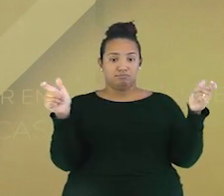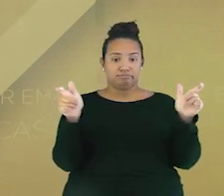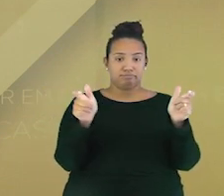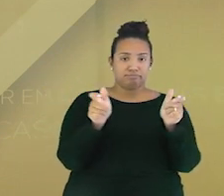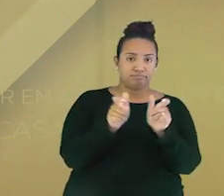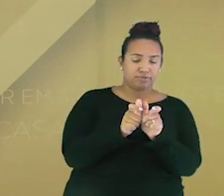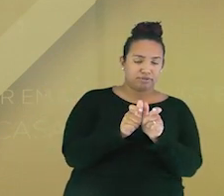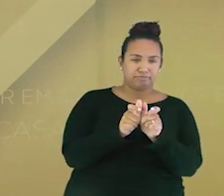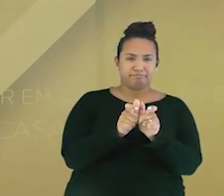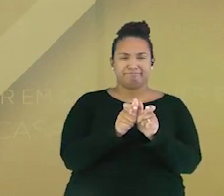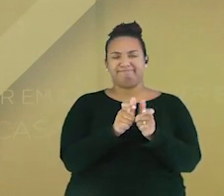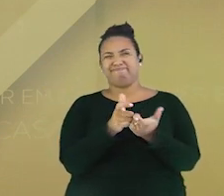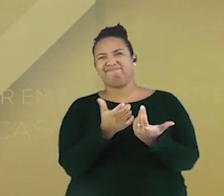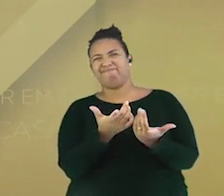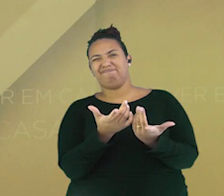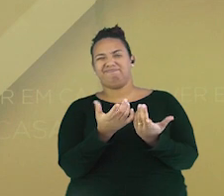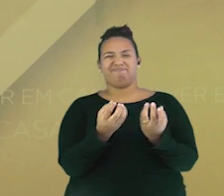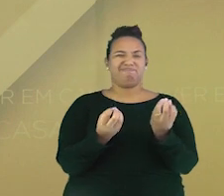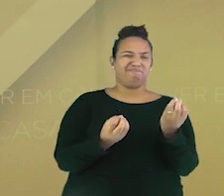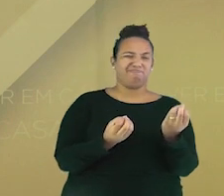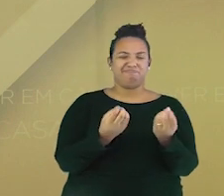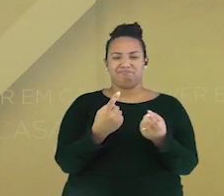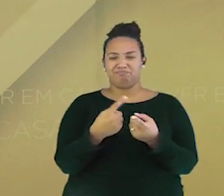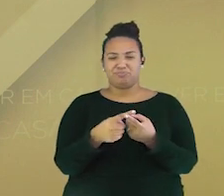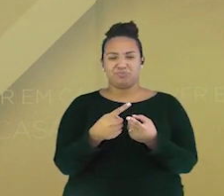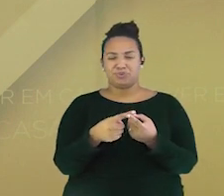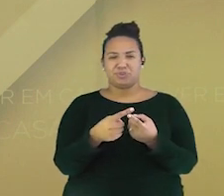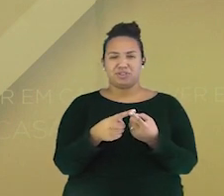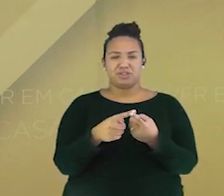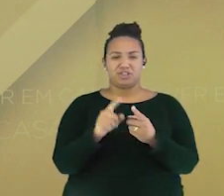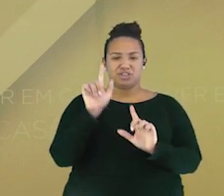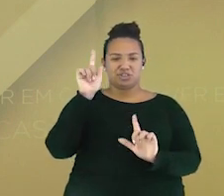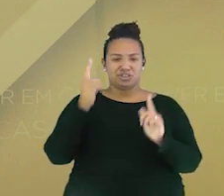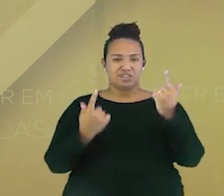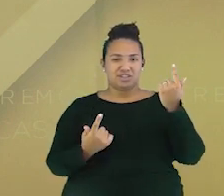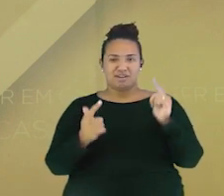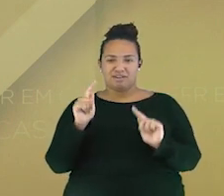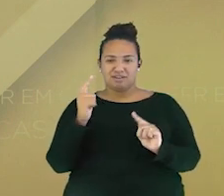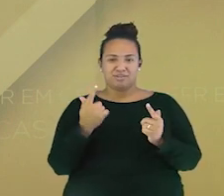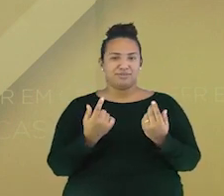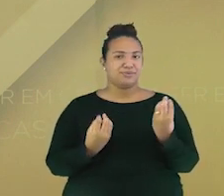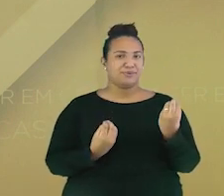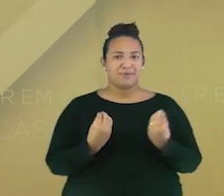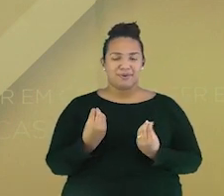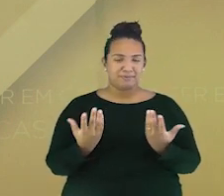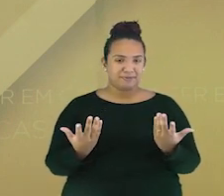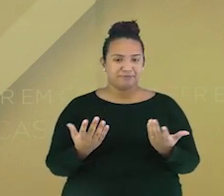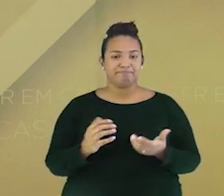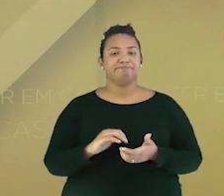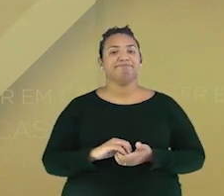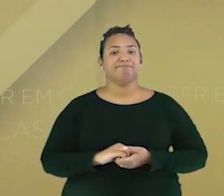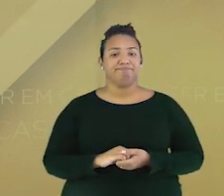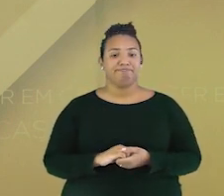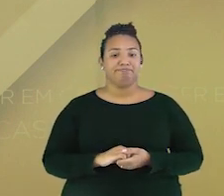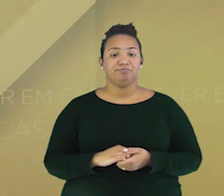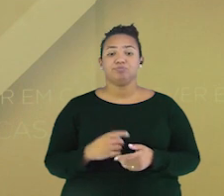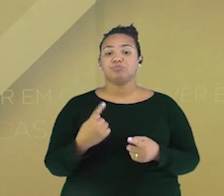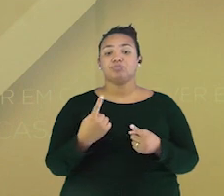perguntando novamente, por que o professor está fazendo esses gestos? Assim e assim. Por que ordem